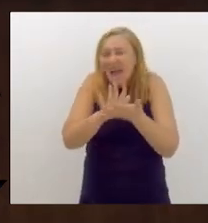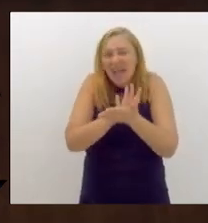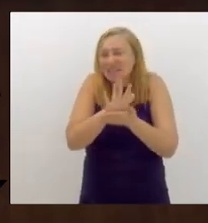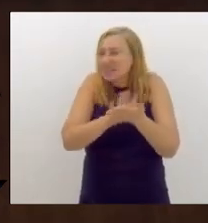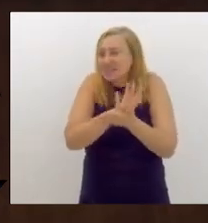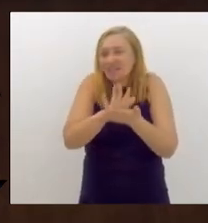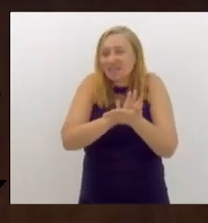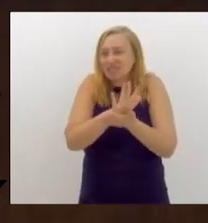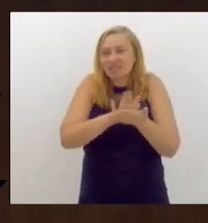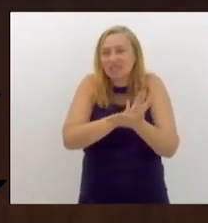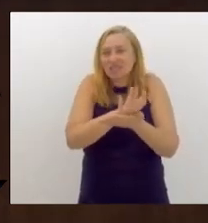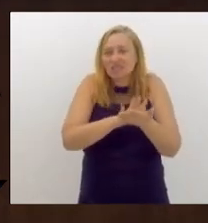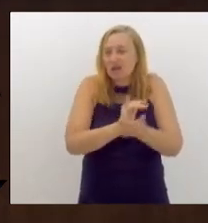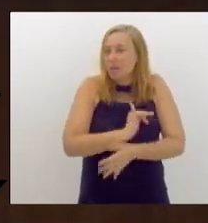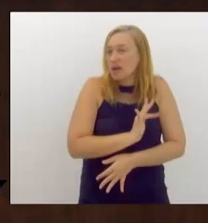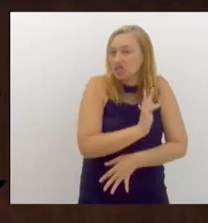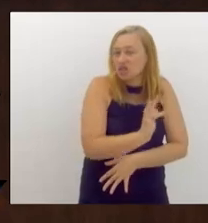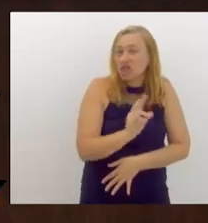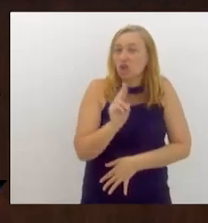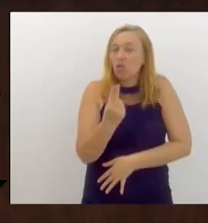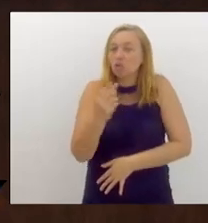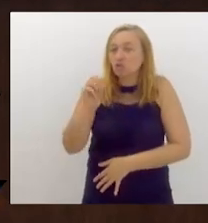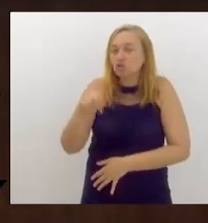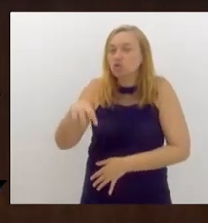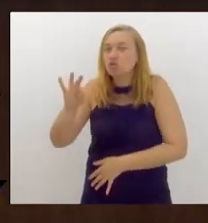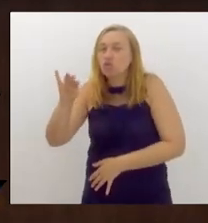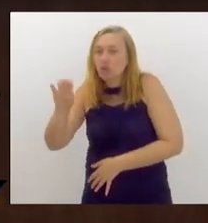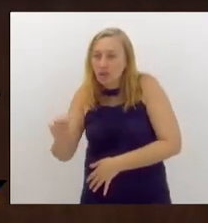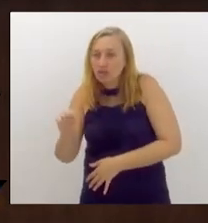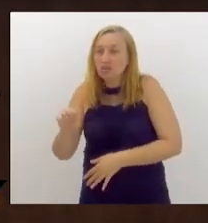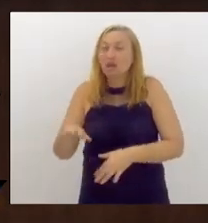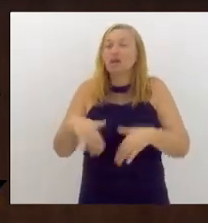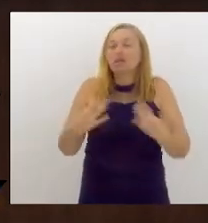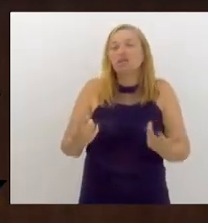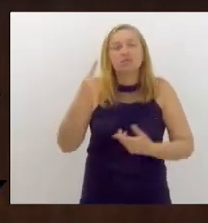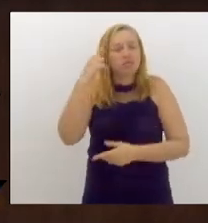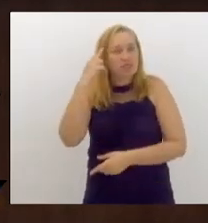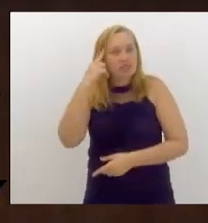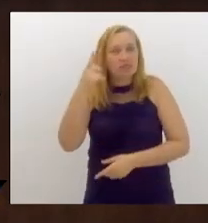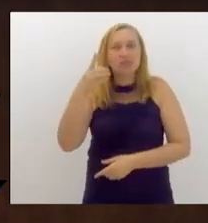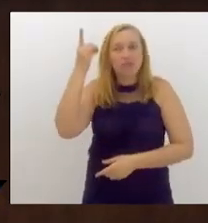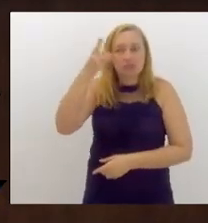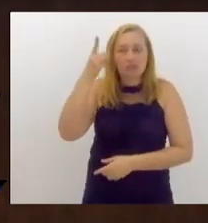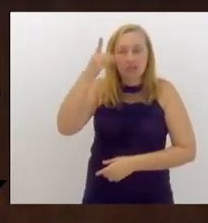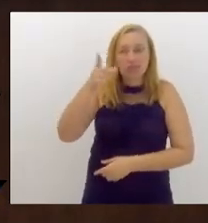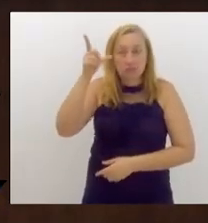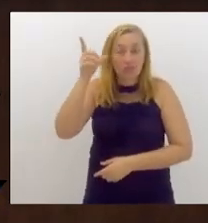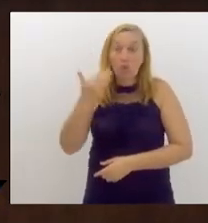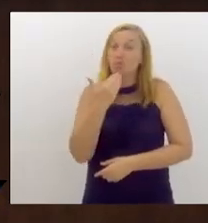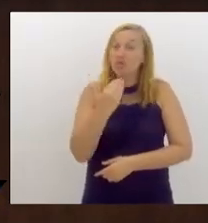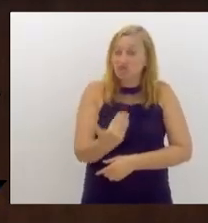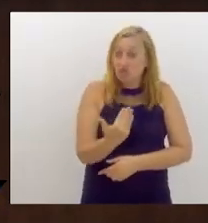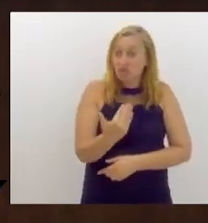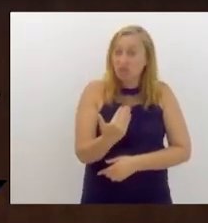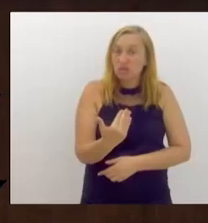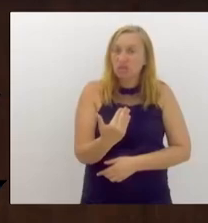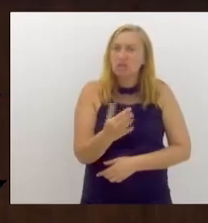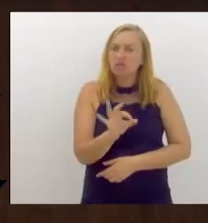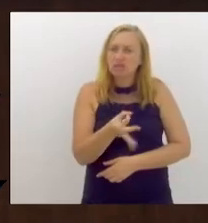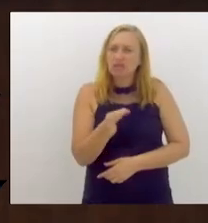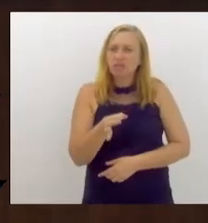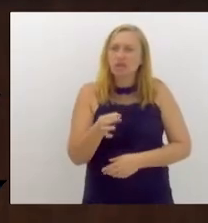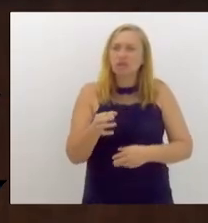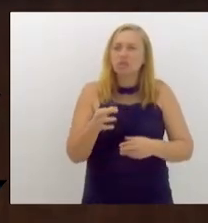que seja na Baixada, que seja na Zona Oeste. Então, eu deixo aqui essa reflexão, deputado Luiz Paulo, que eu vou solicitar posteriormente uma